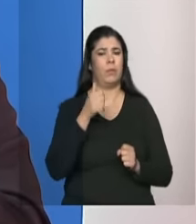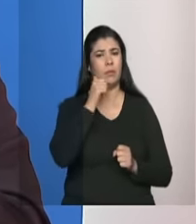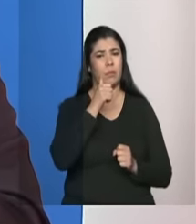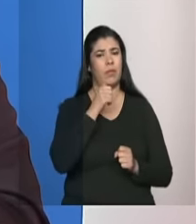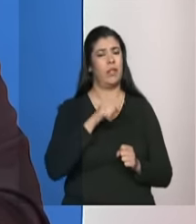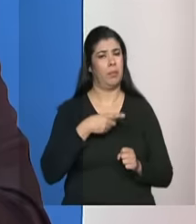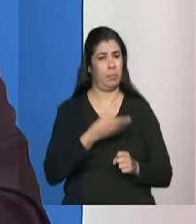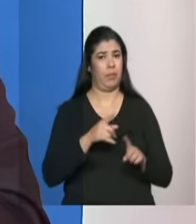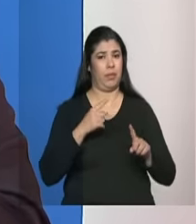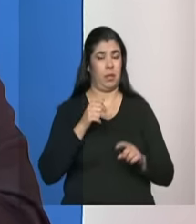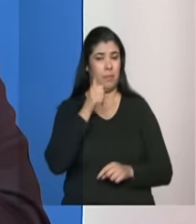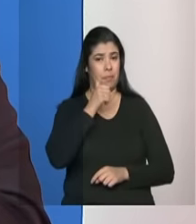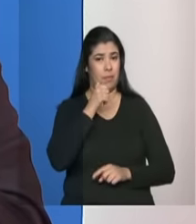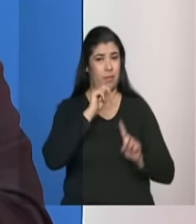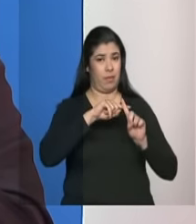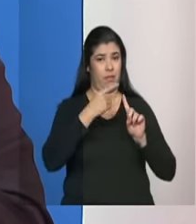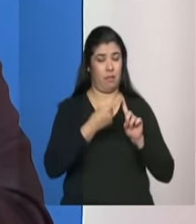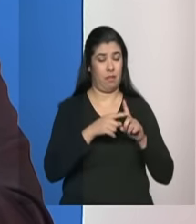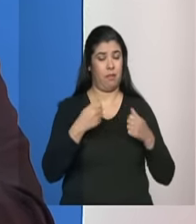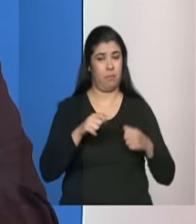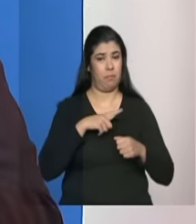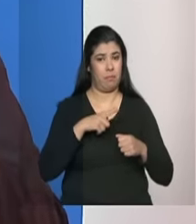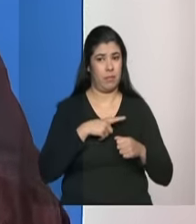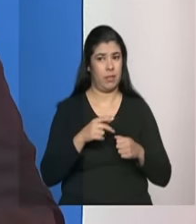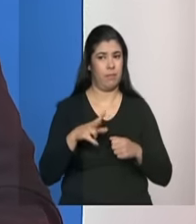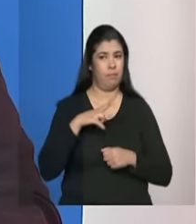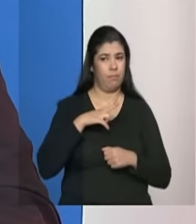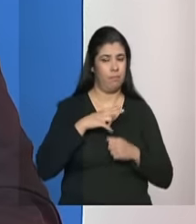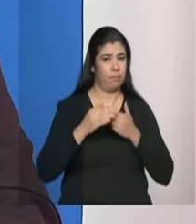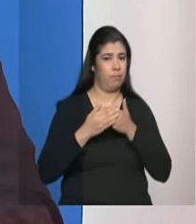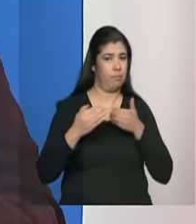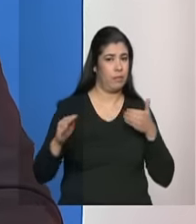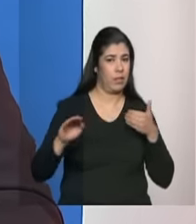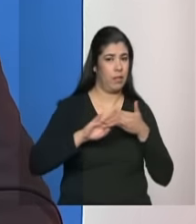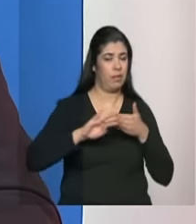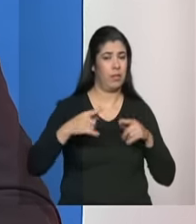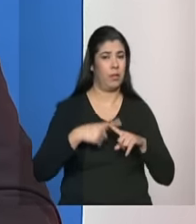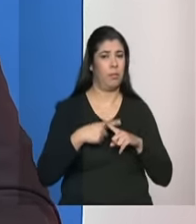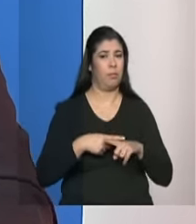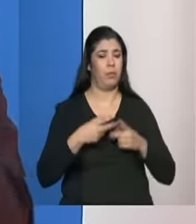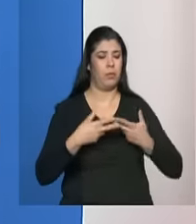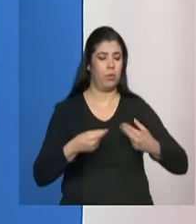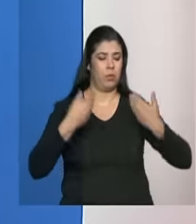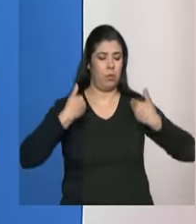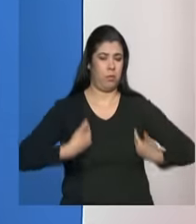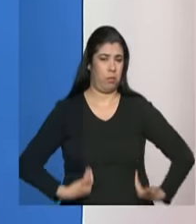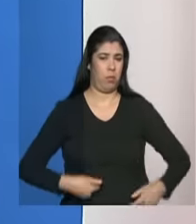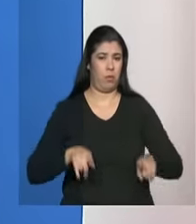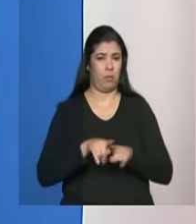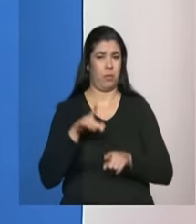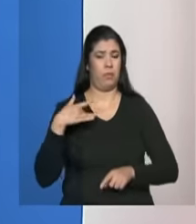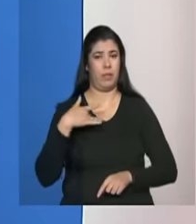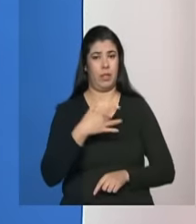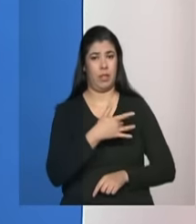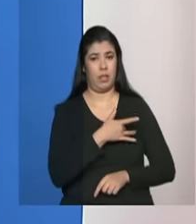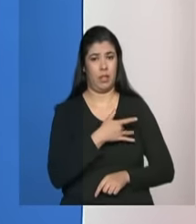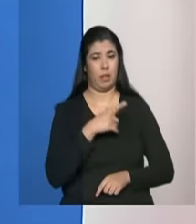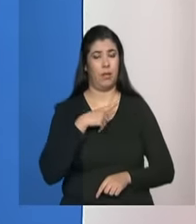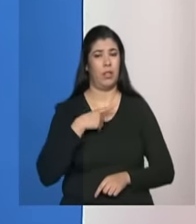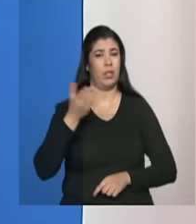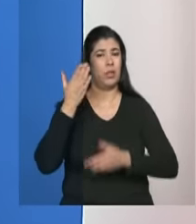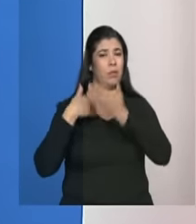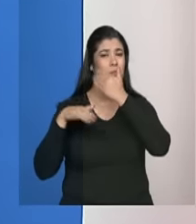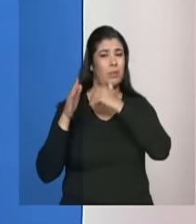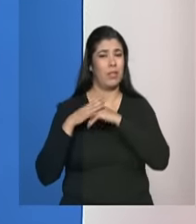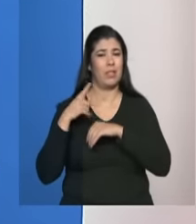ter um pouco mais de cuidado um pouco mais de privacidade até dada a saúde e a condição física de uma mulher que já estava com a trajetória